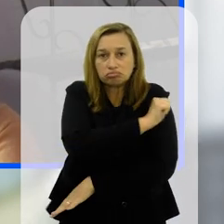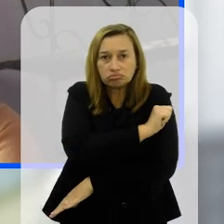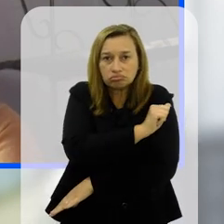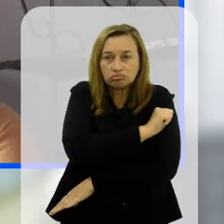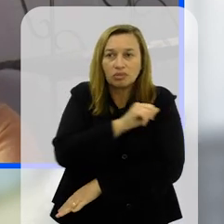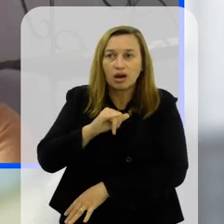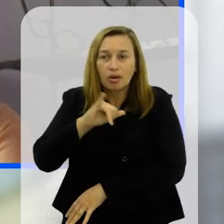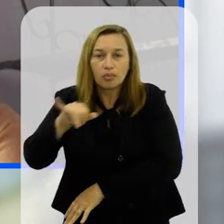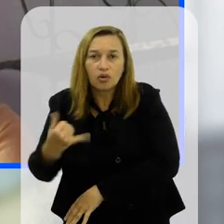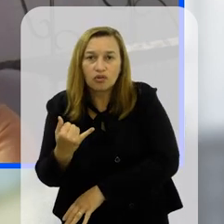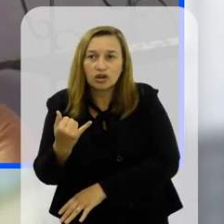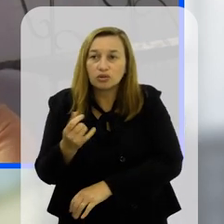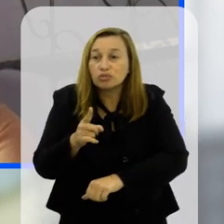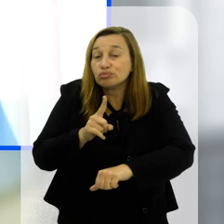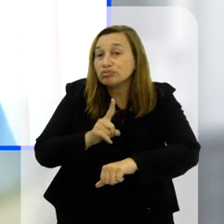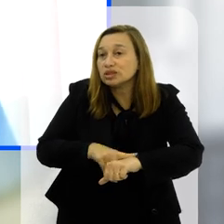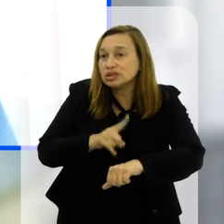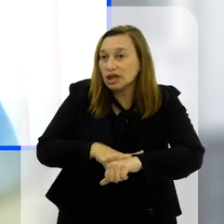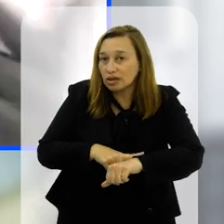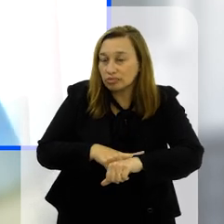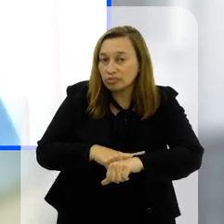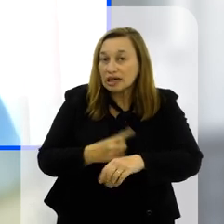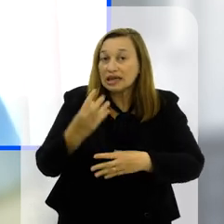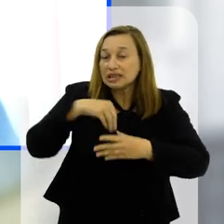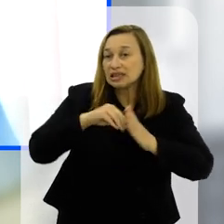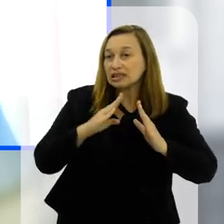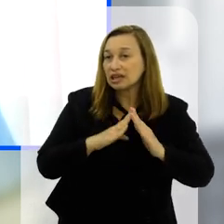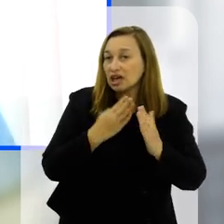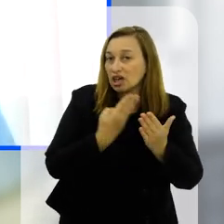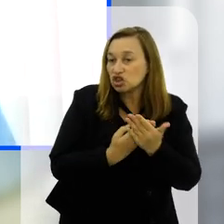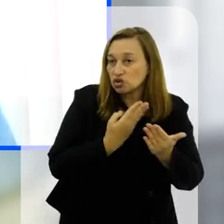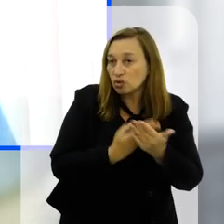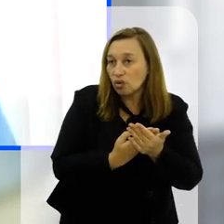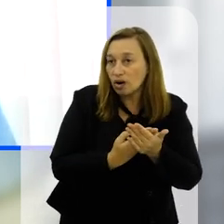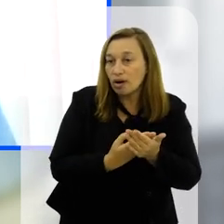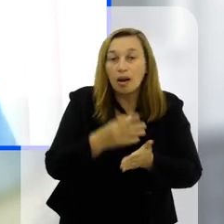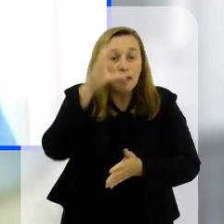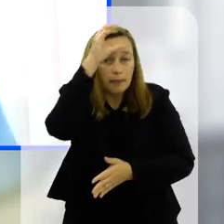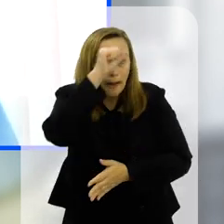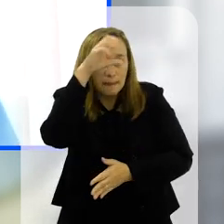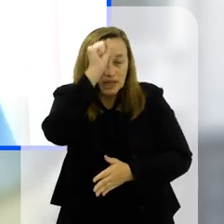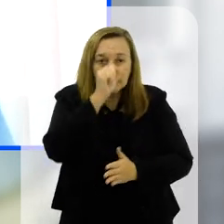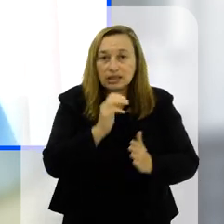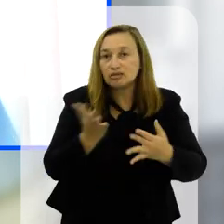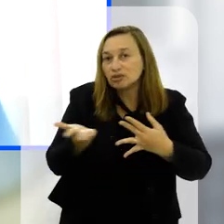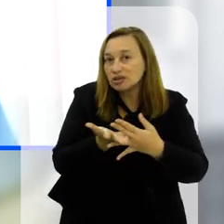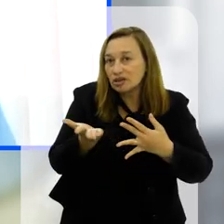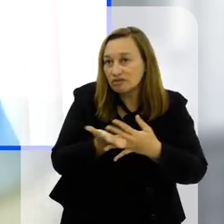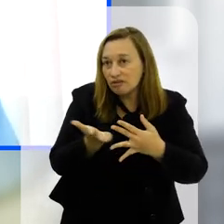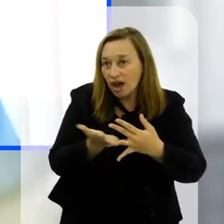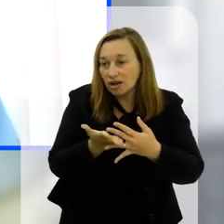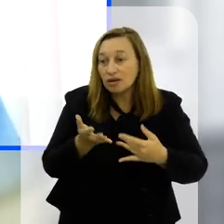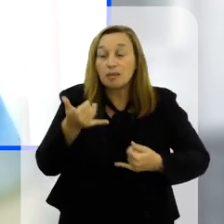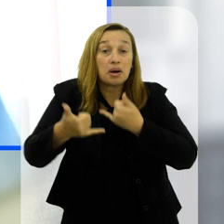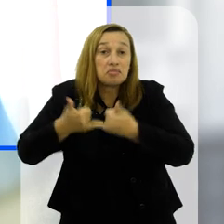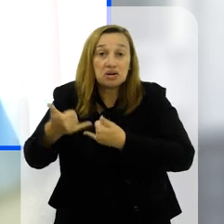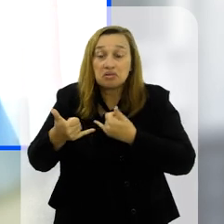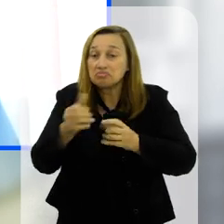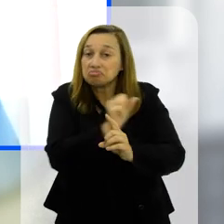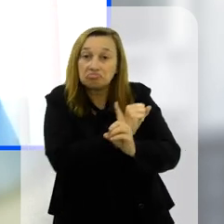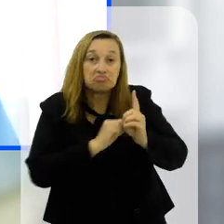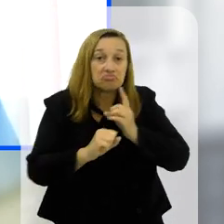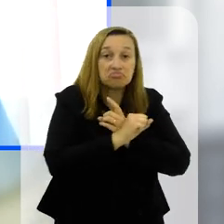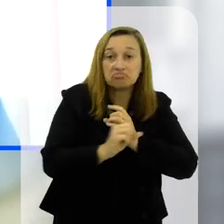estudantes aproveitem tanto o tempo dentro de sala de aula quanto o tempo que eles possuem nos intervalos, nos recreios pra fazer suas